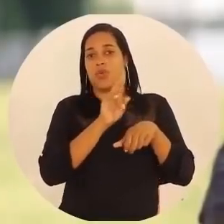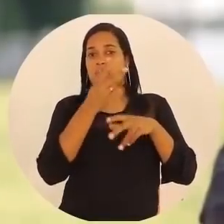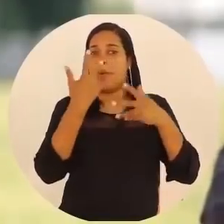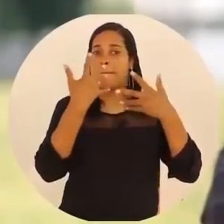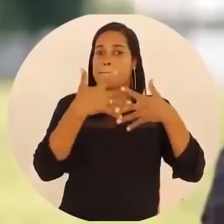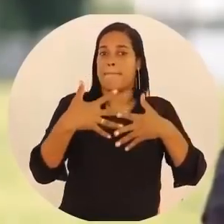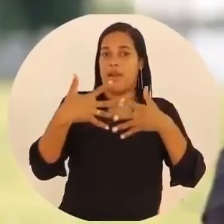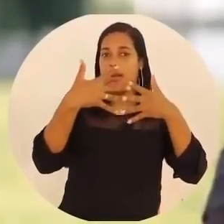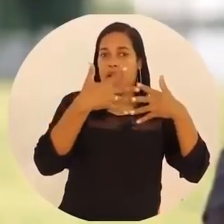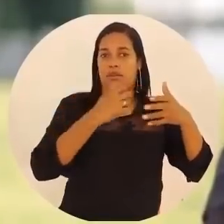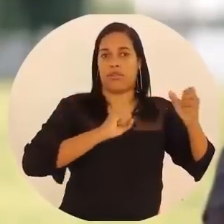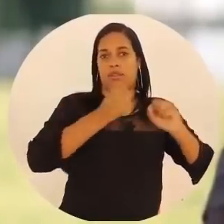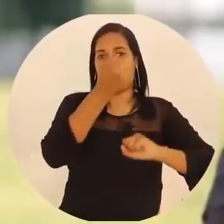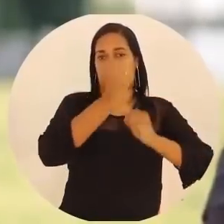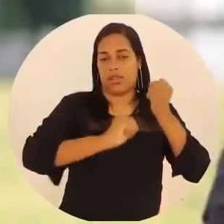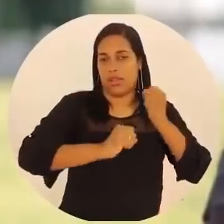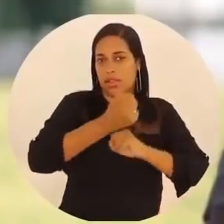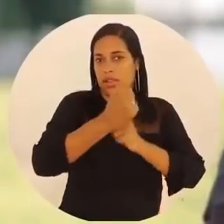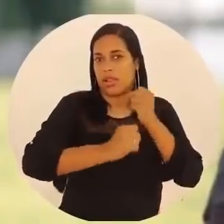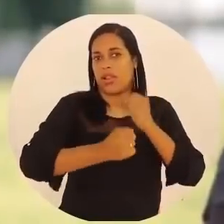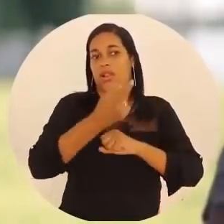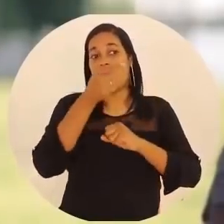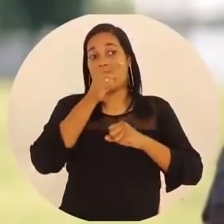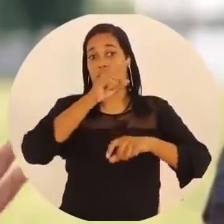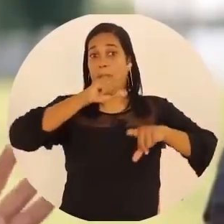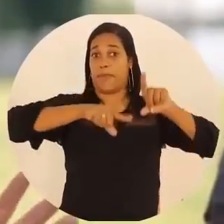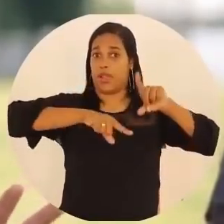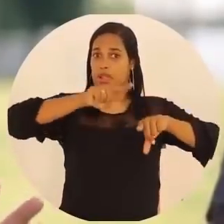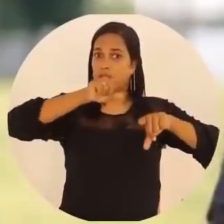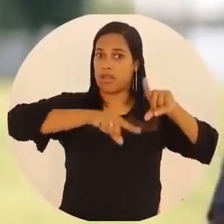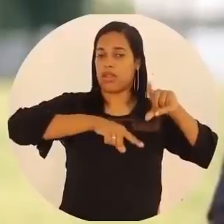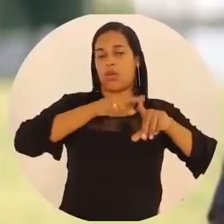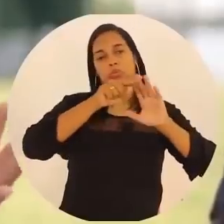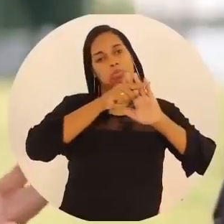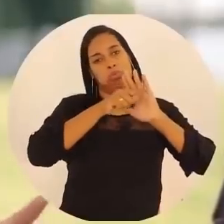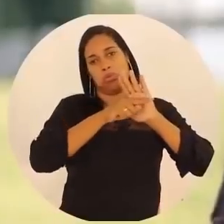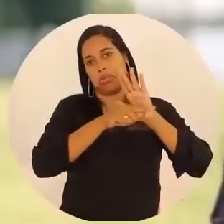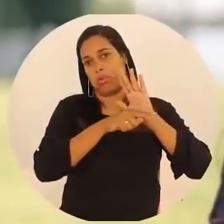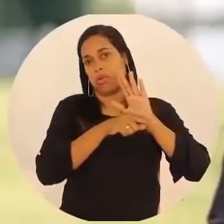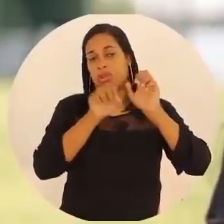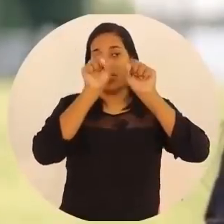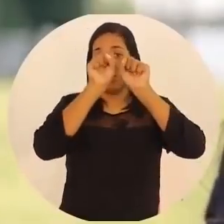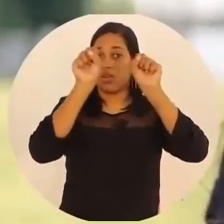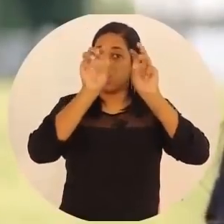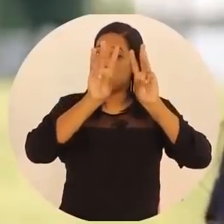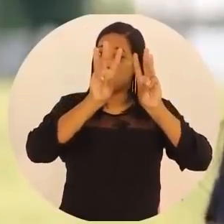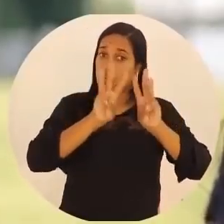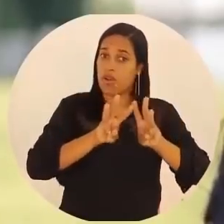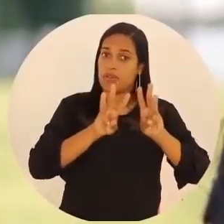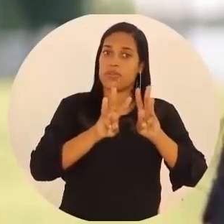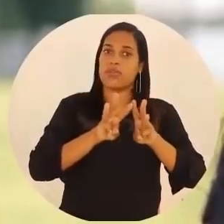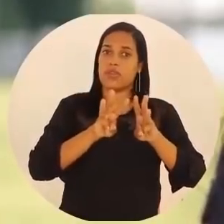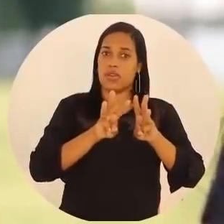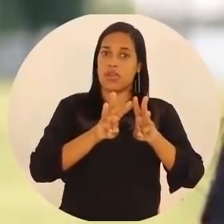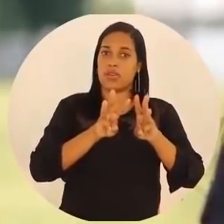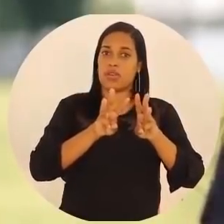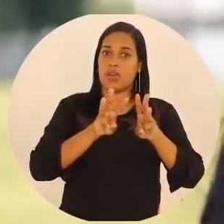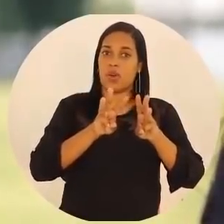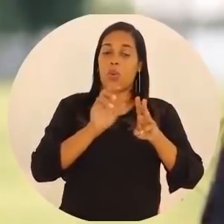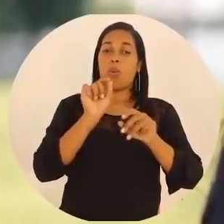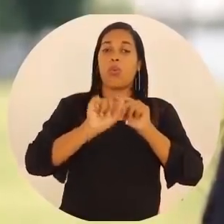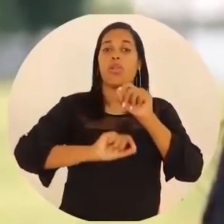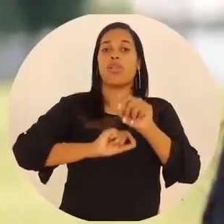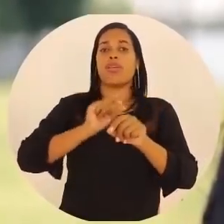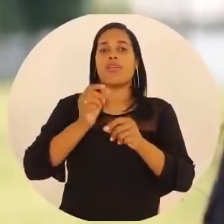uma máquina, extraindo daquela máquina, daquele equipamento ou daquele programa, no caso dos softwares, o máximo de